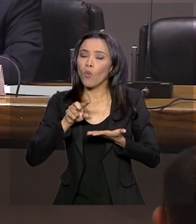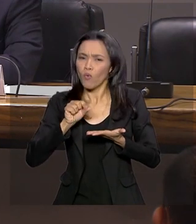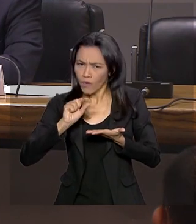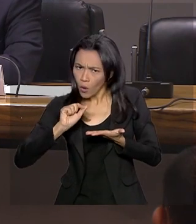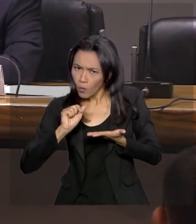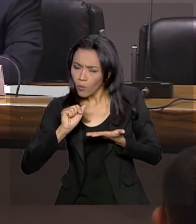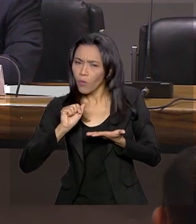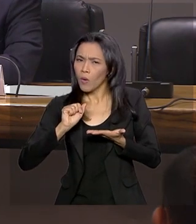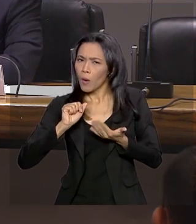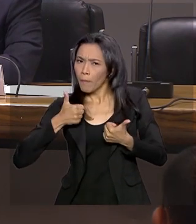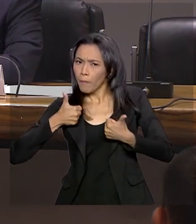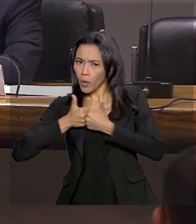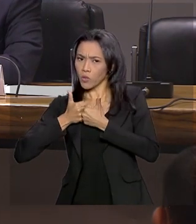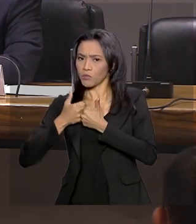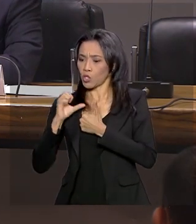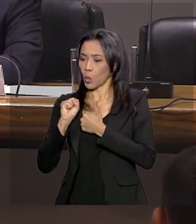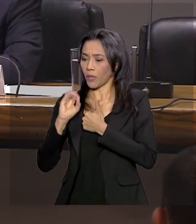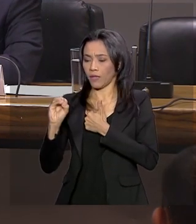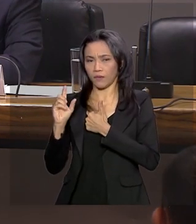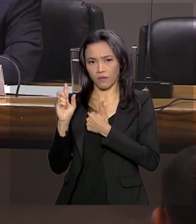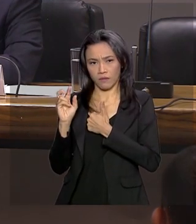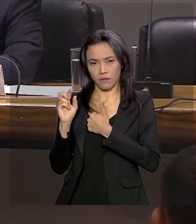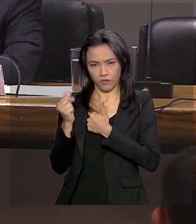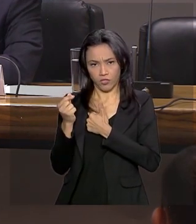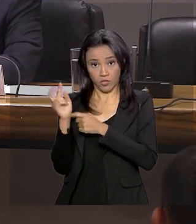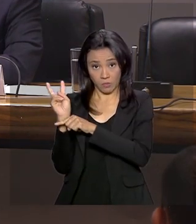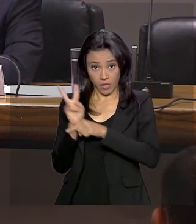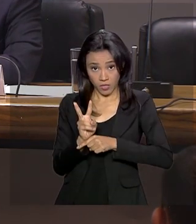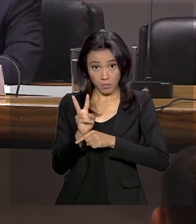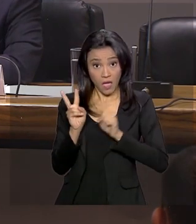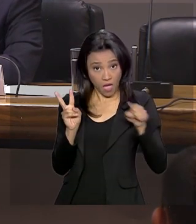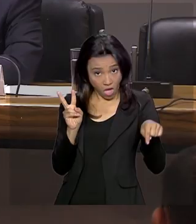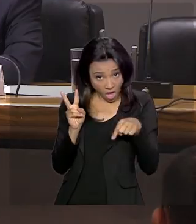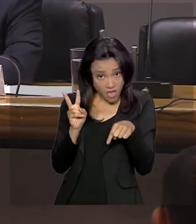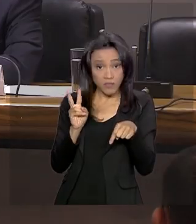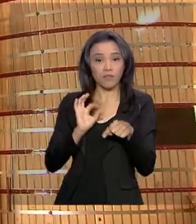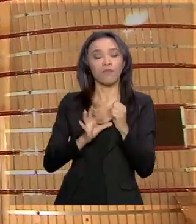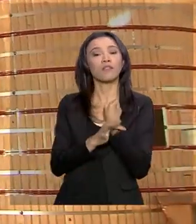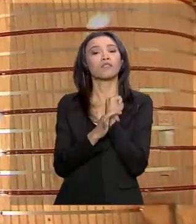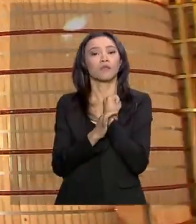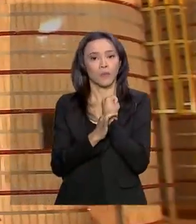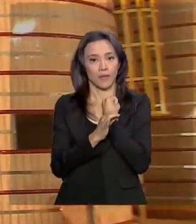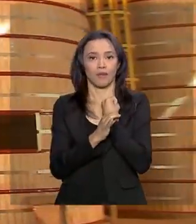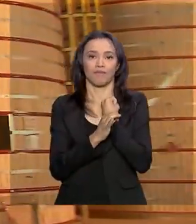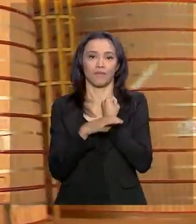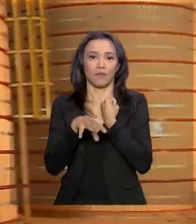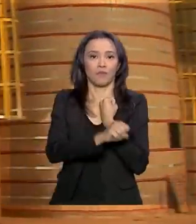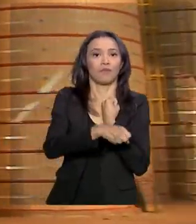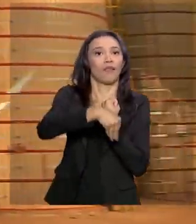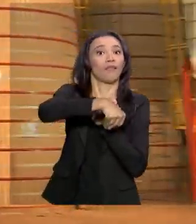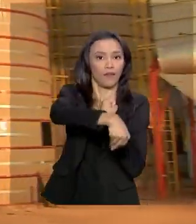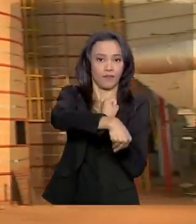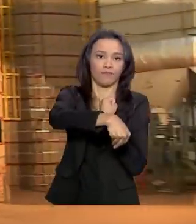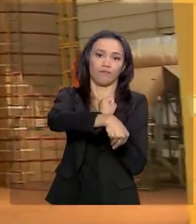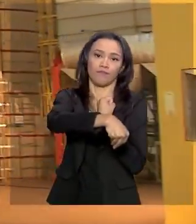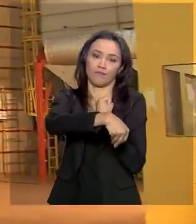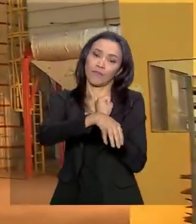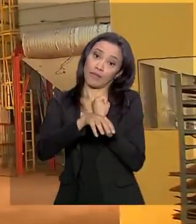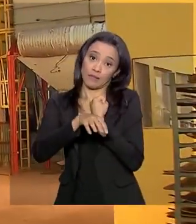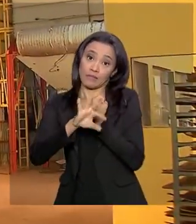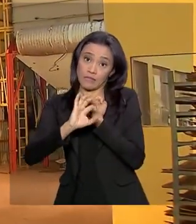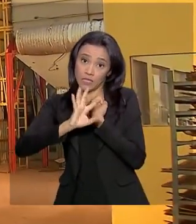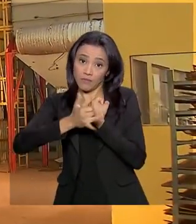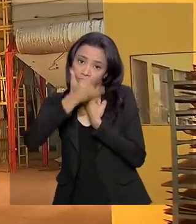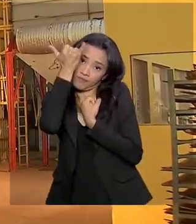próximo do que seria esse 80 poderia ser dado em garantia. E 200 milhões de reais vão ser